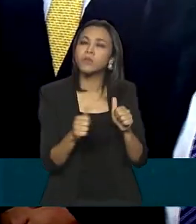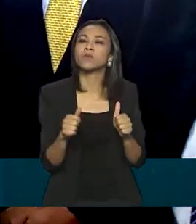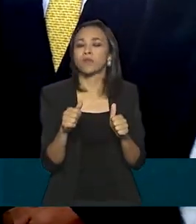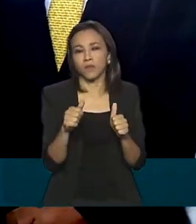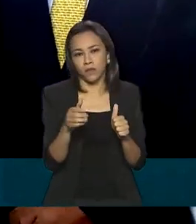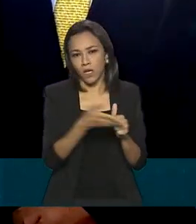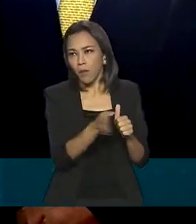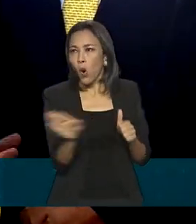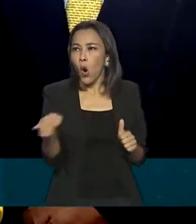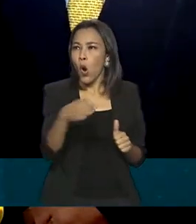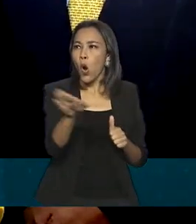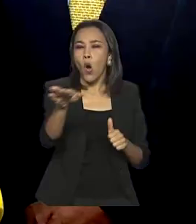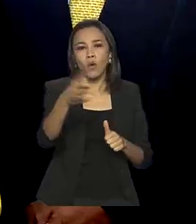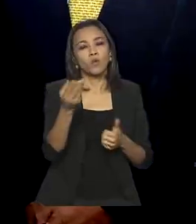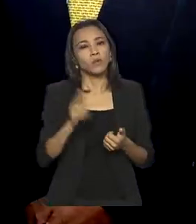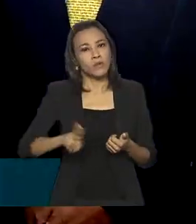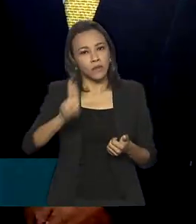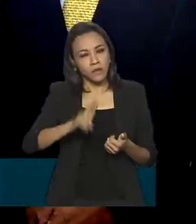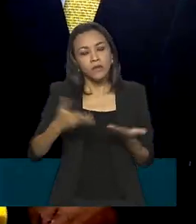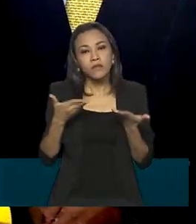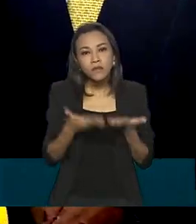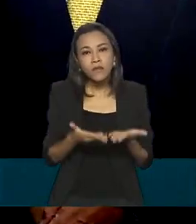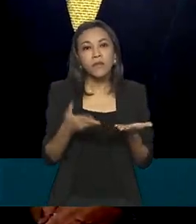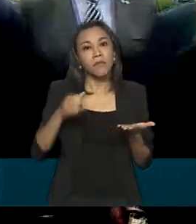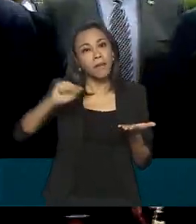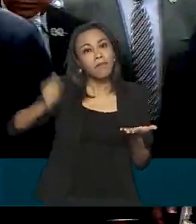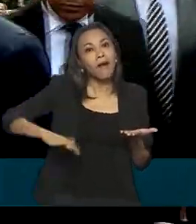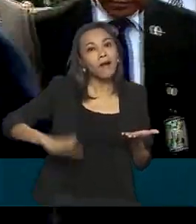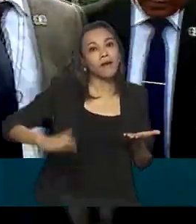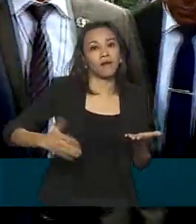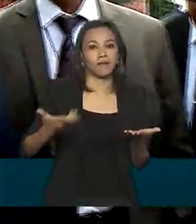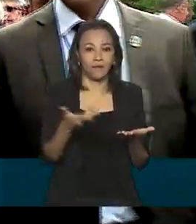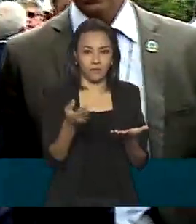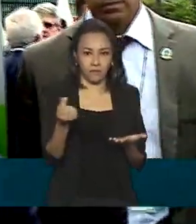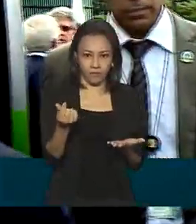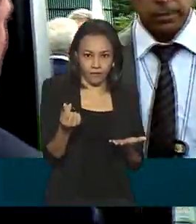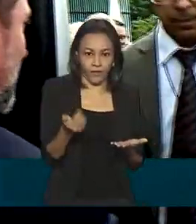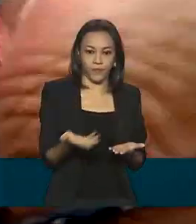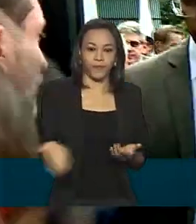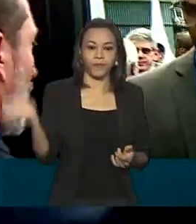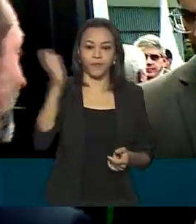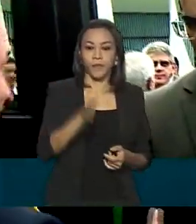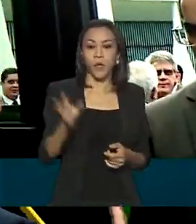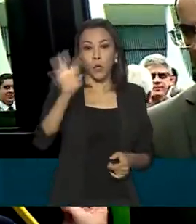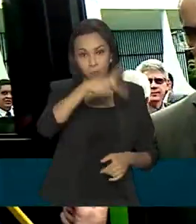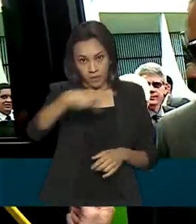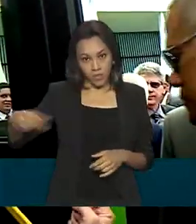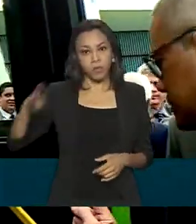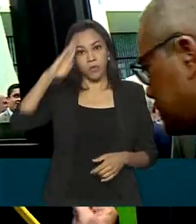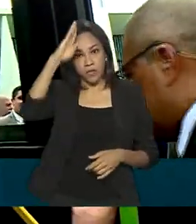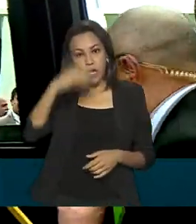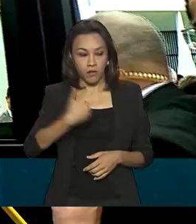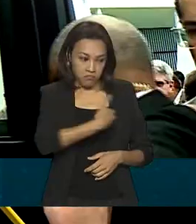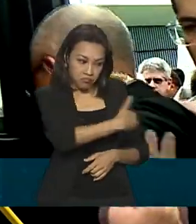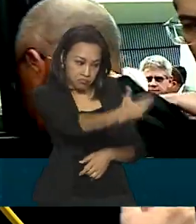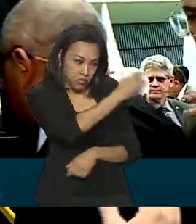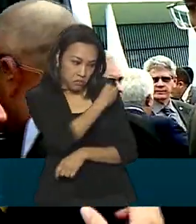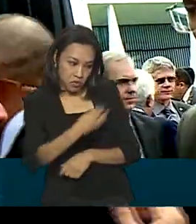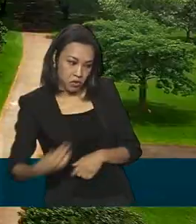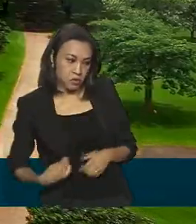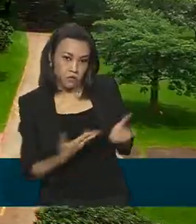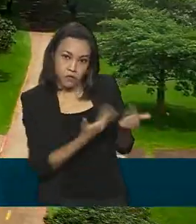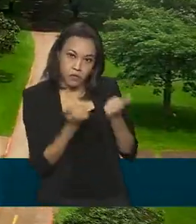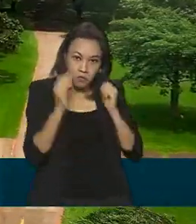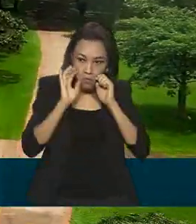público agora, buscando justamente baratear o custo. O presidente Jair Bolsonaro e ministros foram convidados a conhecer a